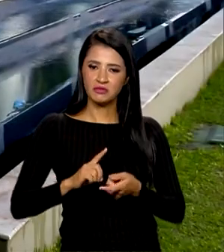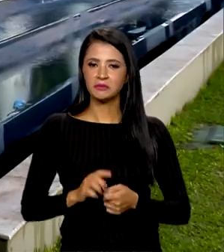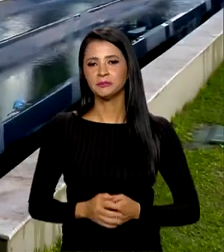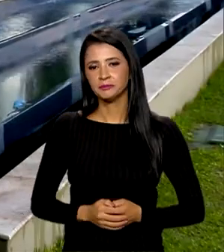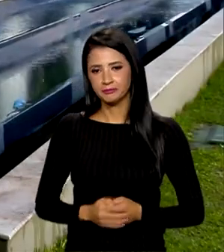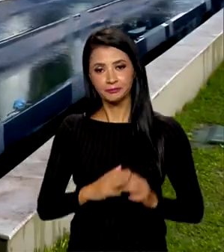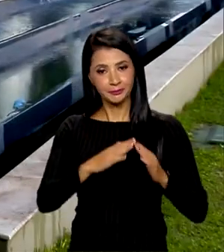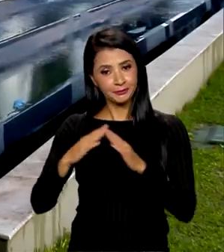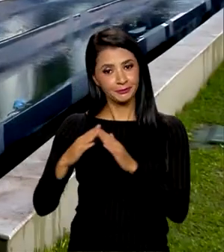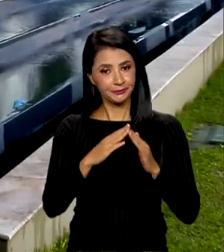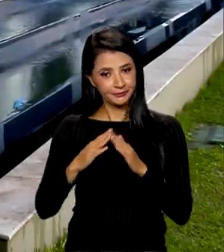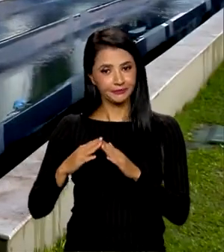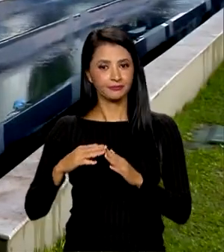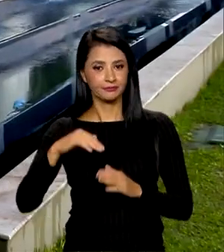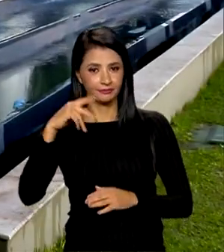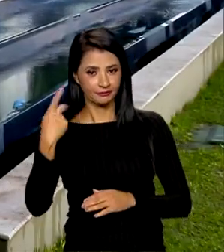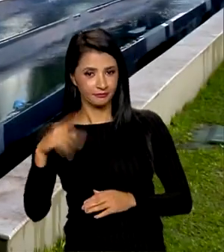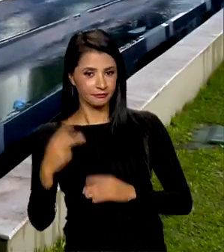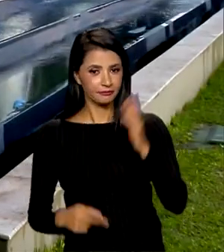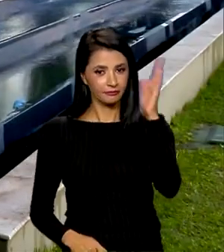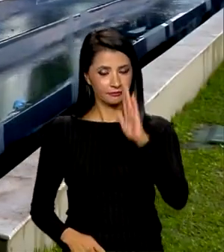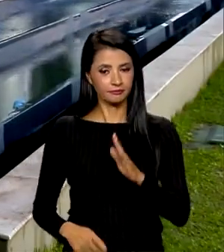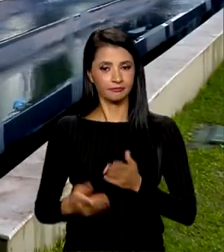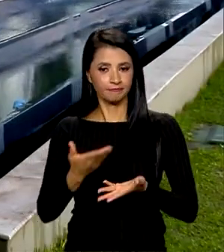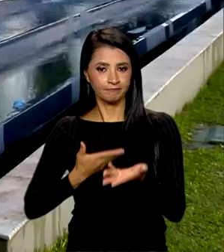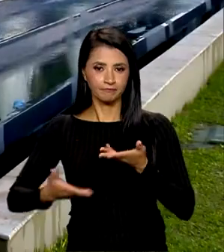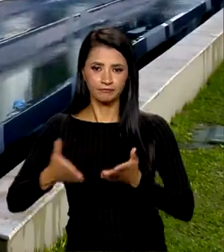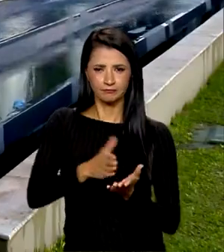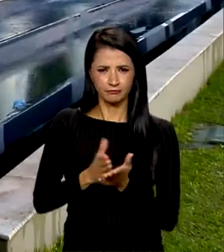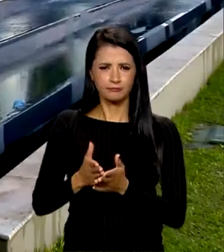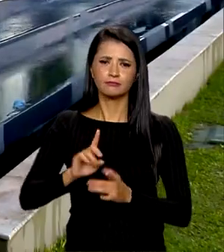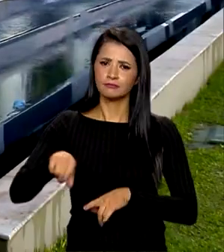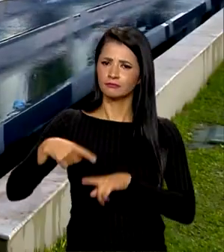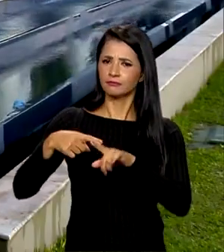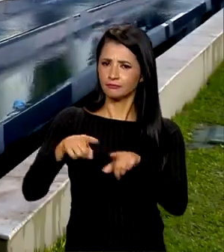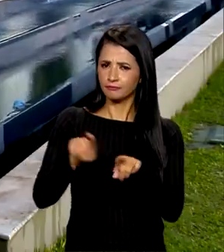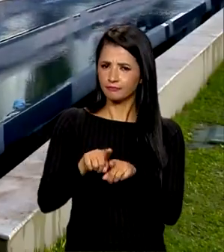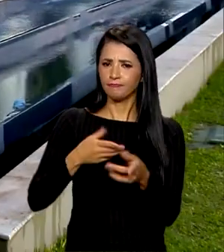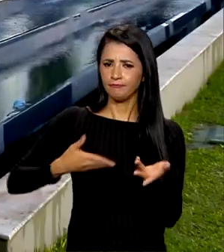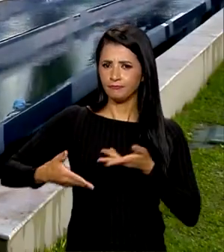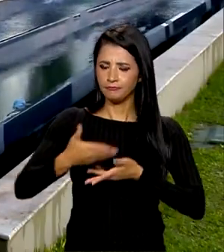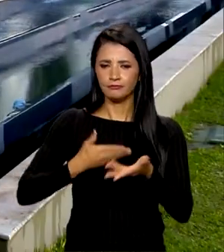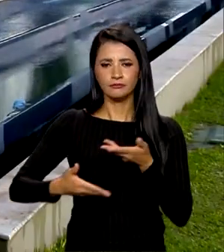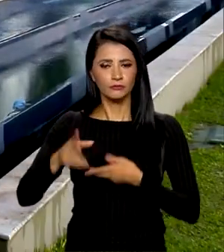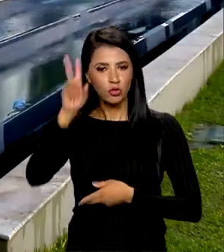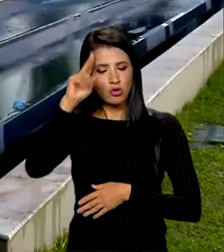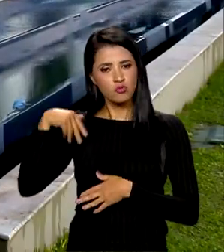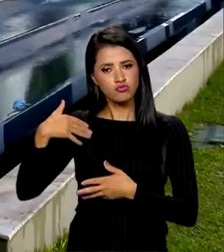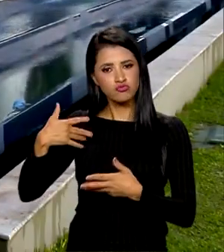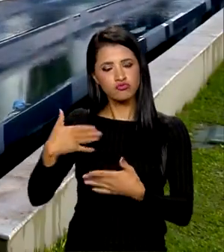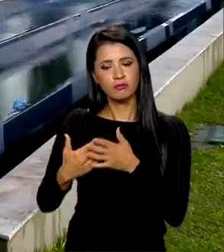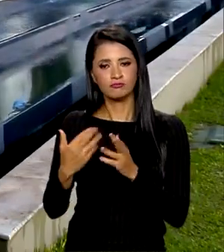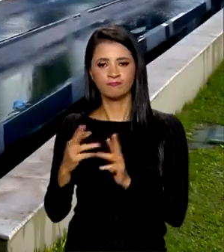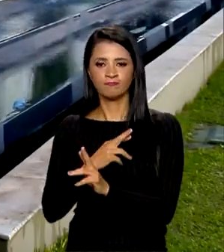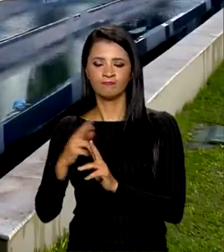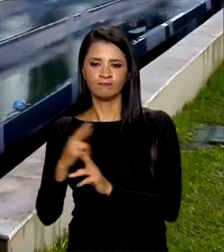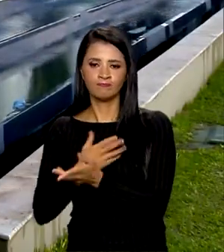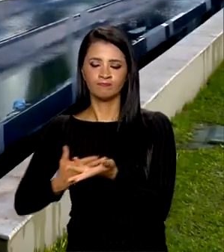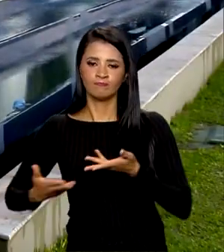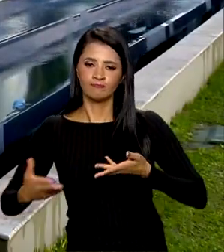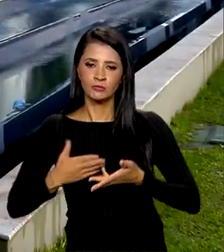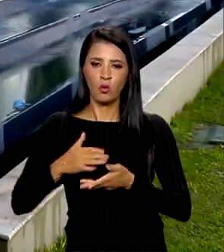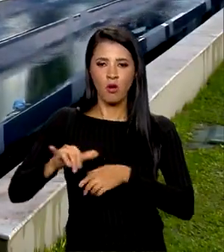Vizinhos, Paraguai e Brasil dividem mais do que fronteiras. Compartilham um longo histórico nas relações diplomáticas,